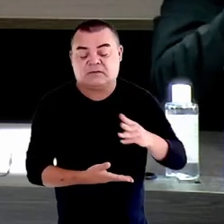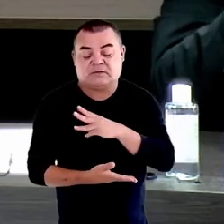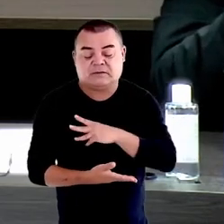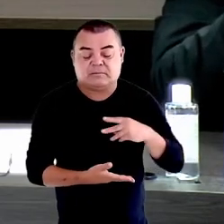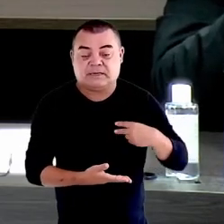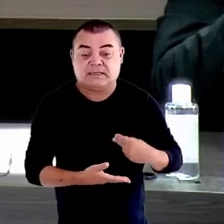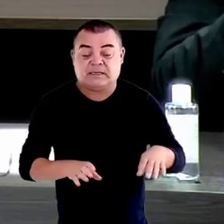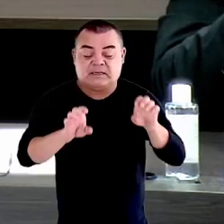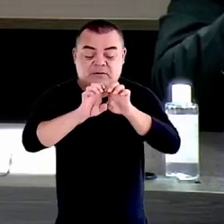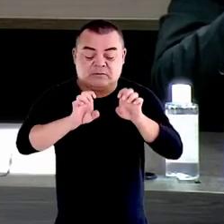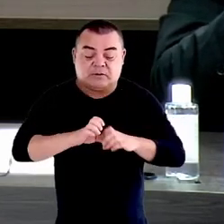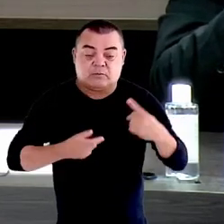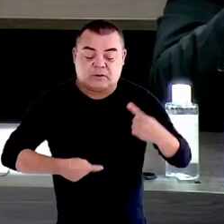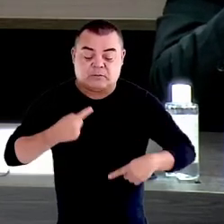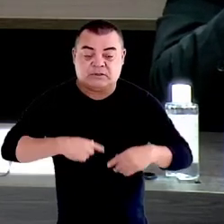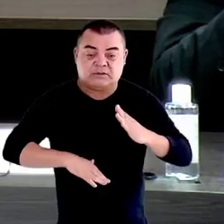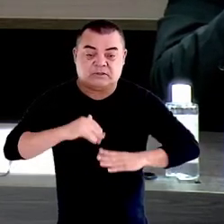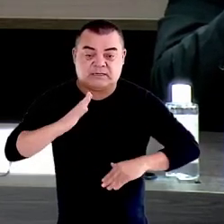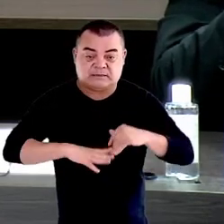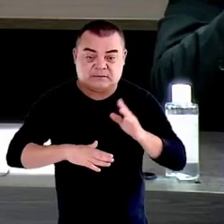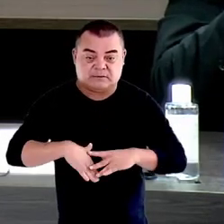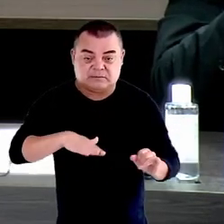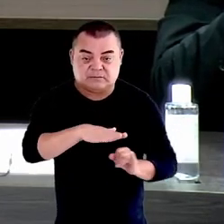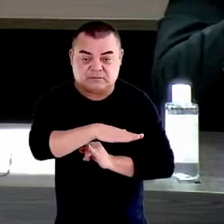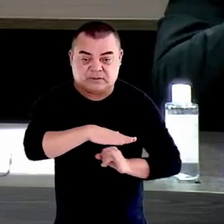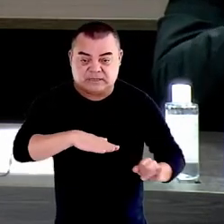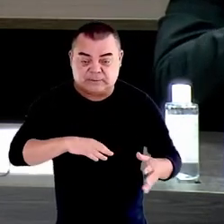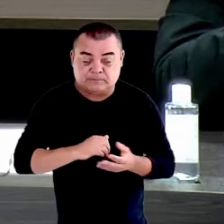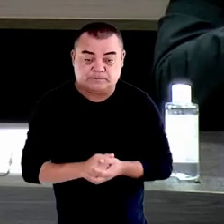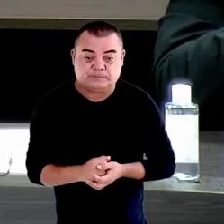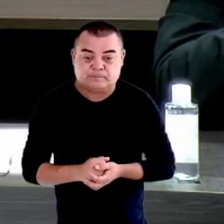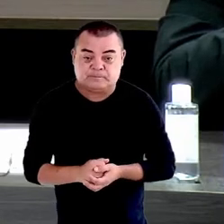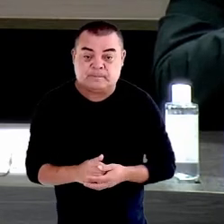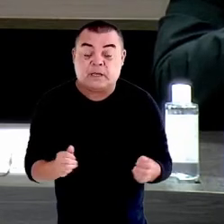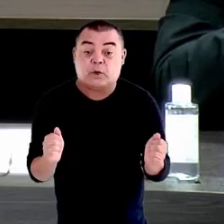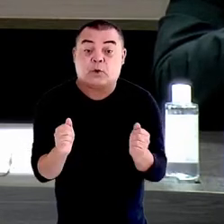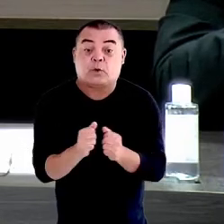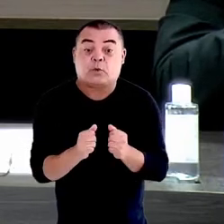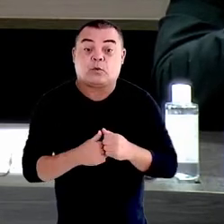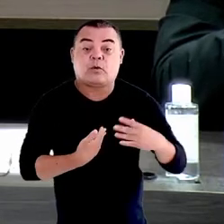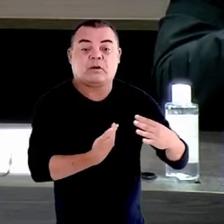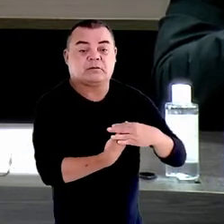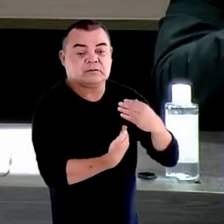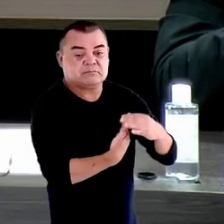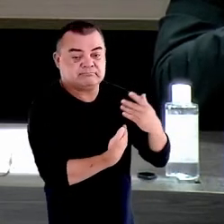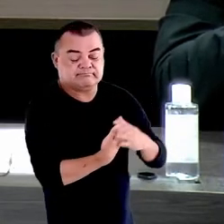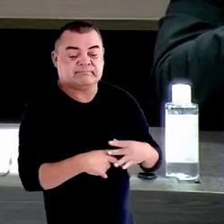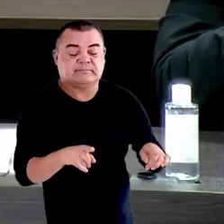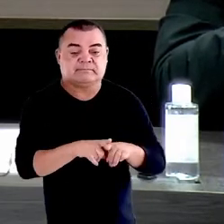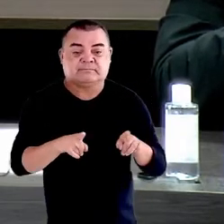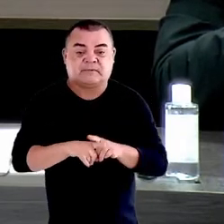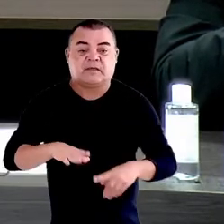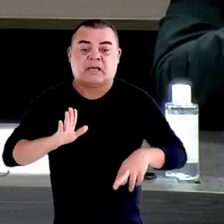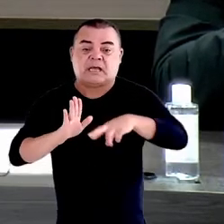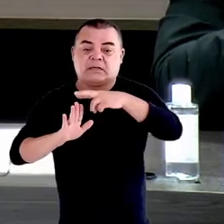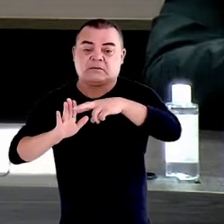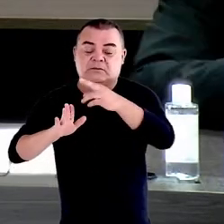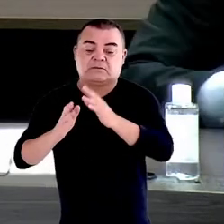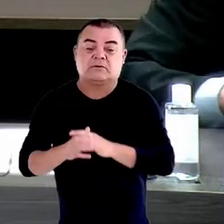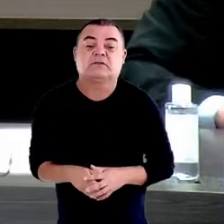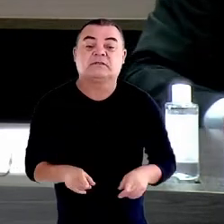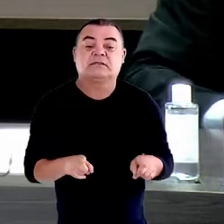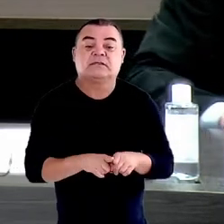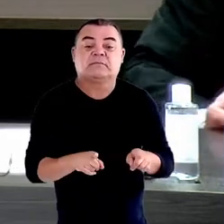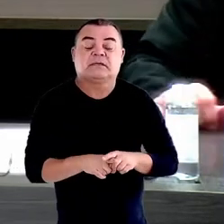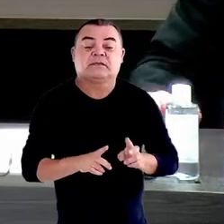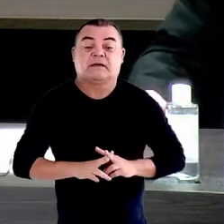estruturar uma política de ação institucional que, por meio de recomendações, por meio de resoluções, por meio da